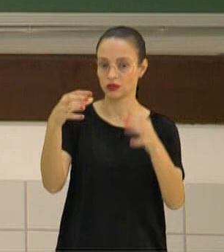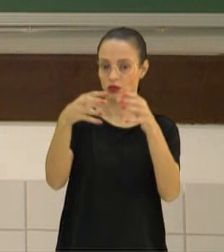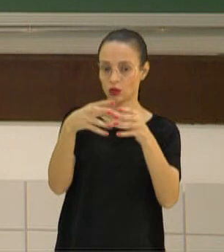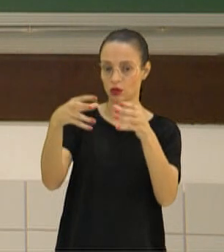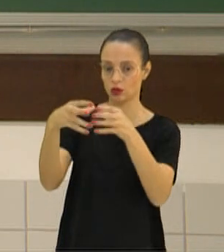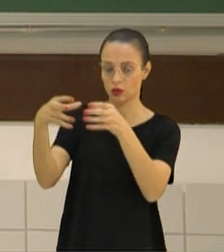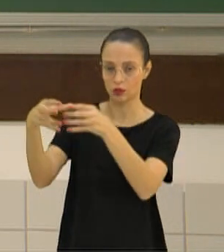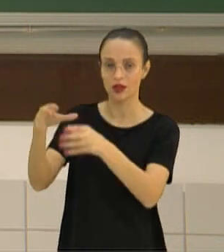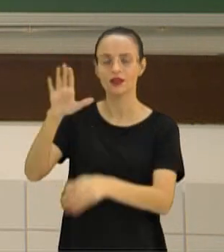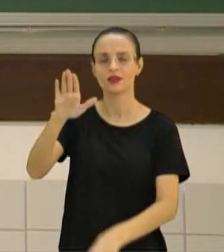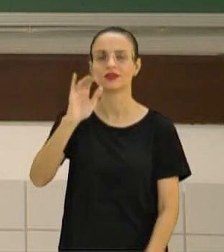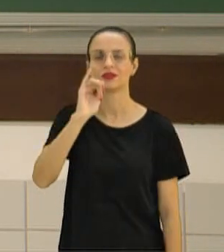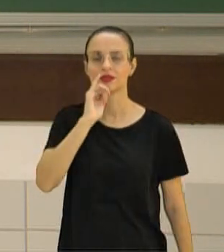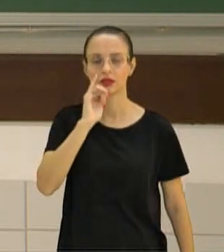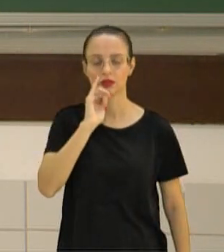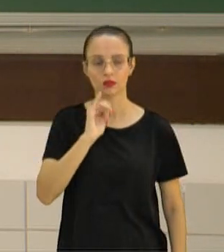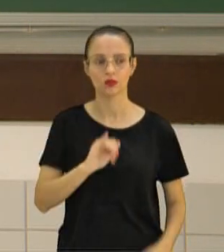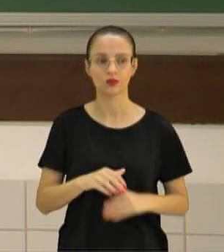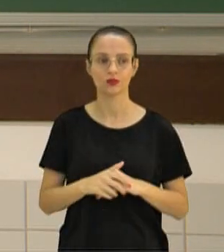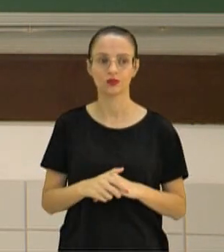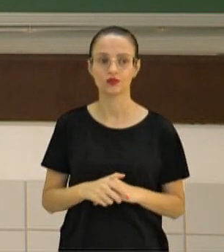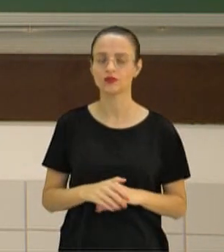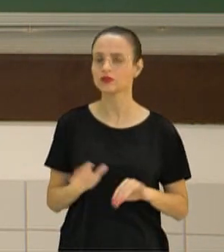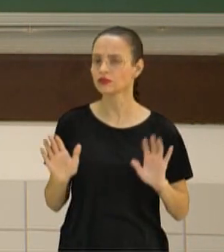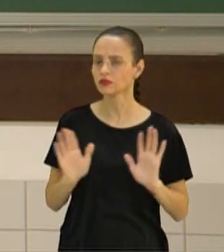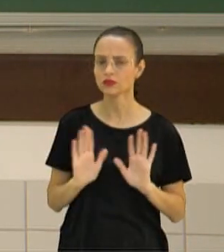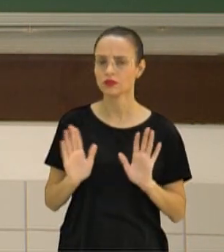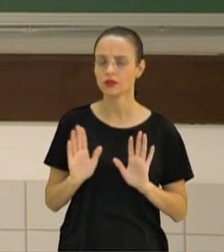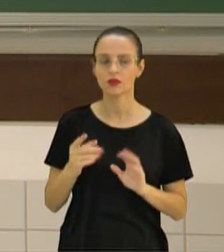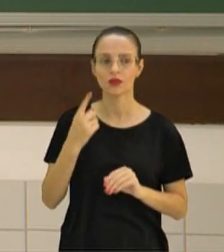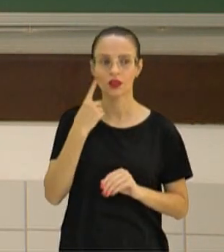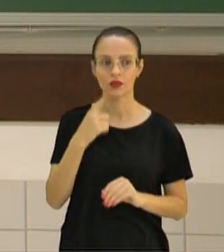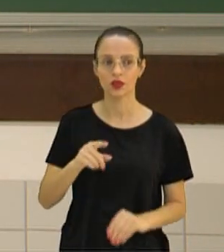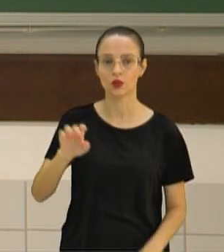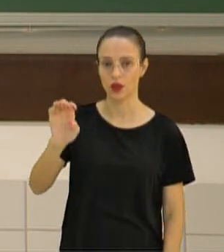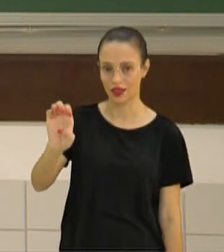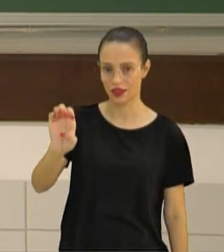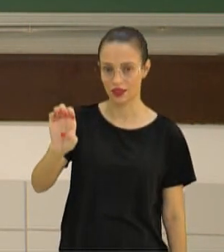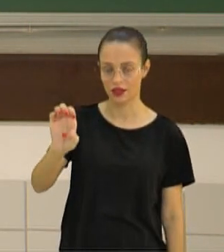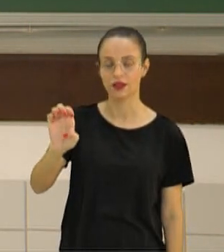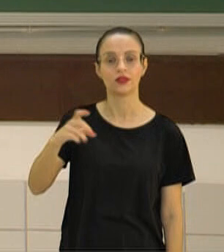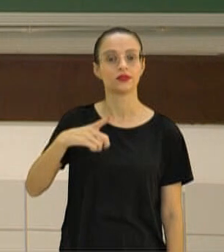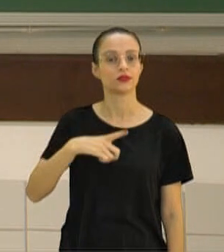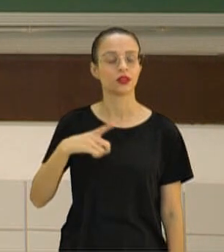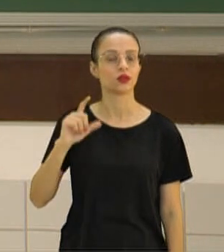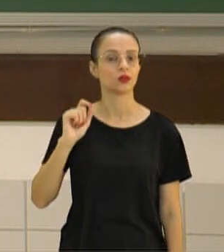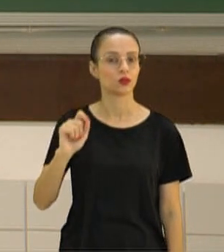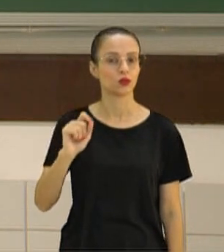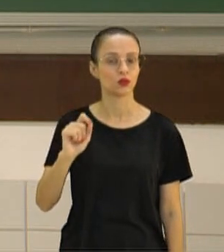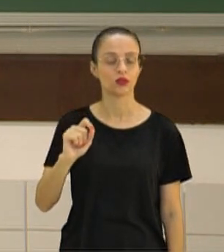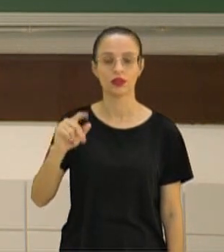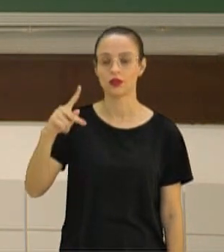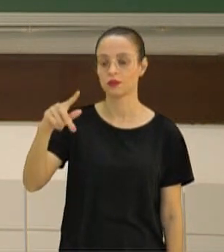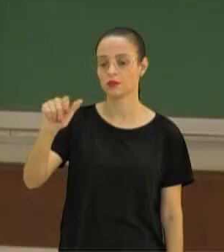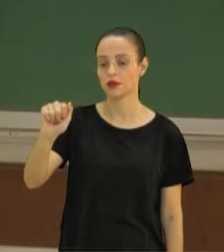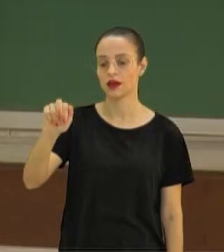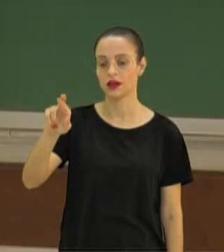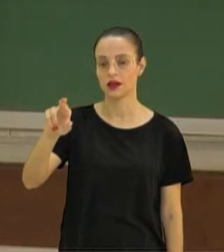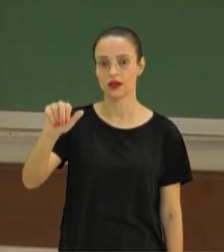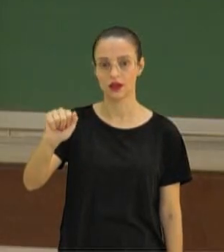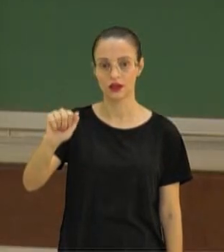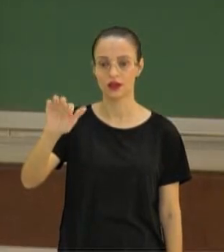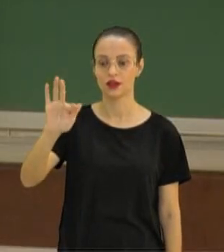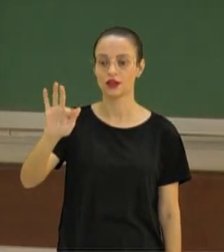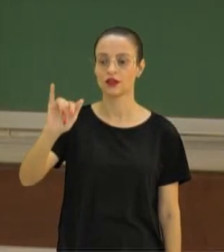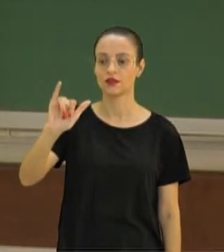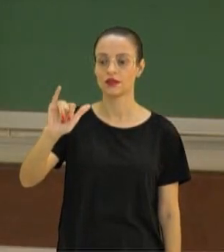Se eu, por exemplo, desconsiderar o grupo E, olha só, eu tenho um parafilético. Um